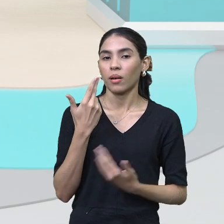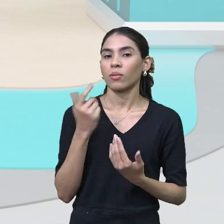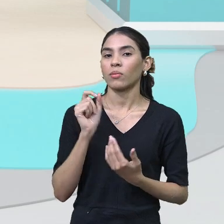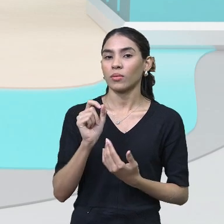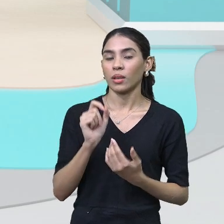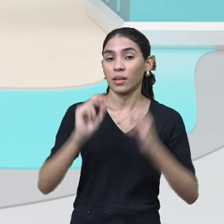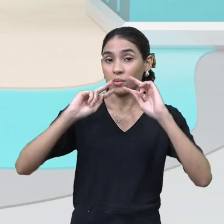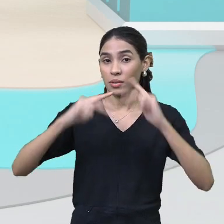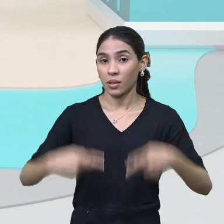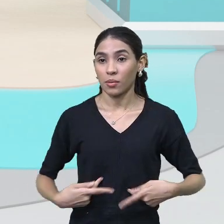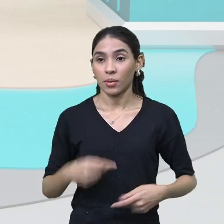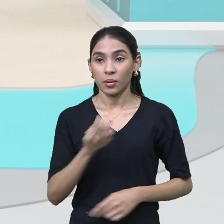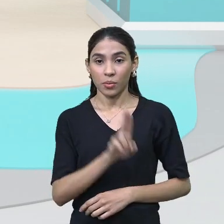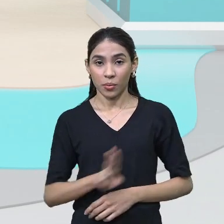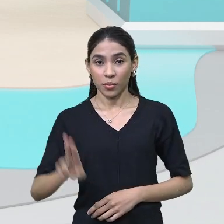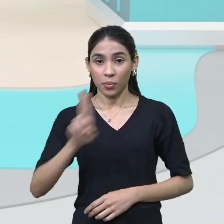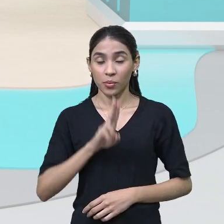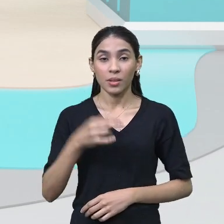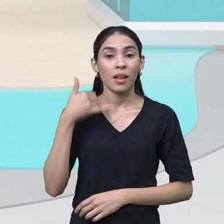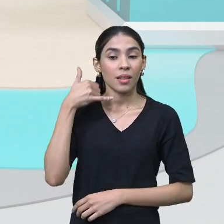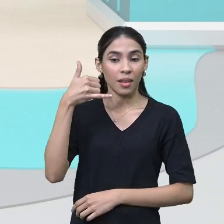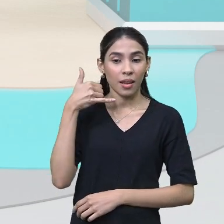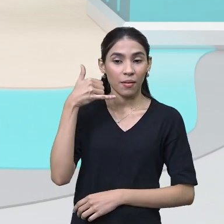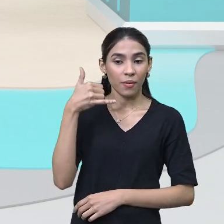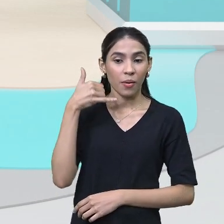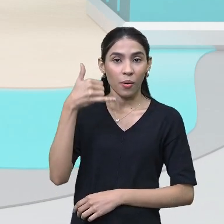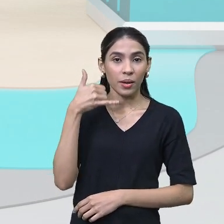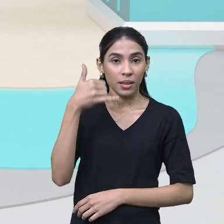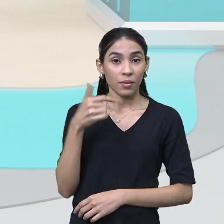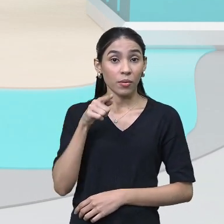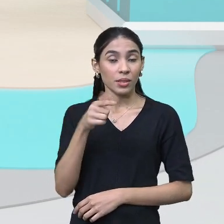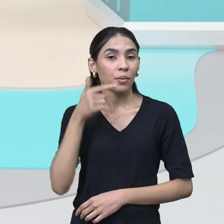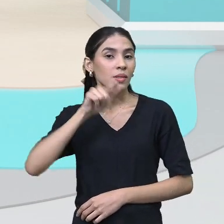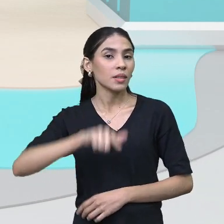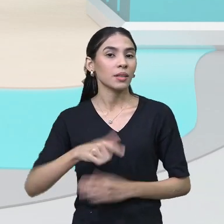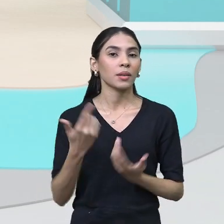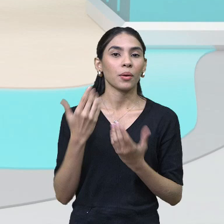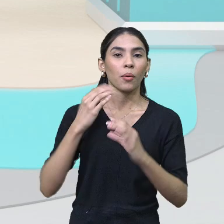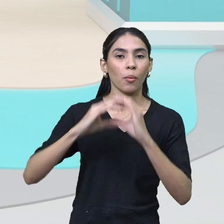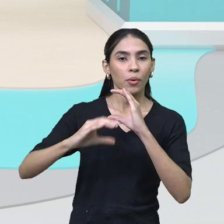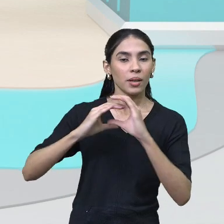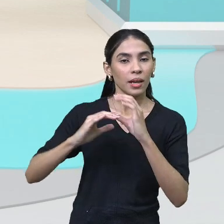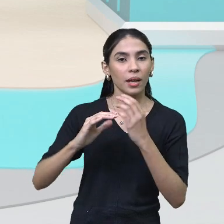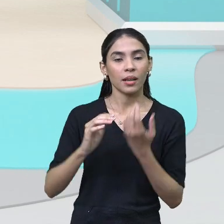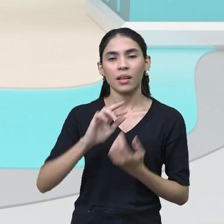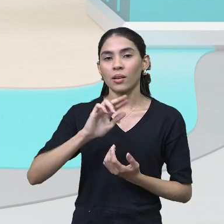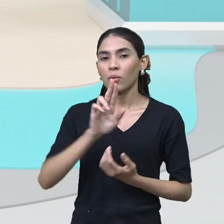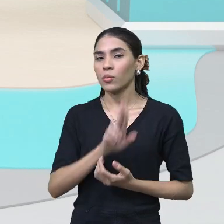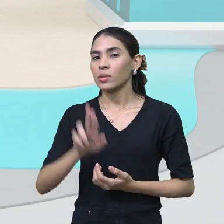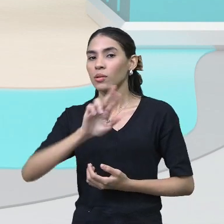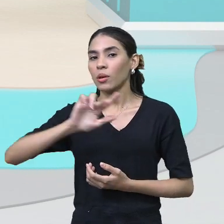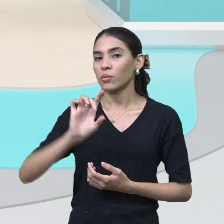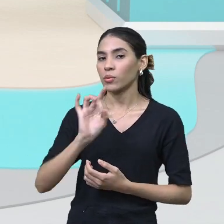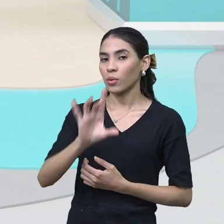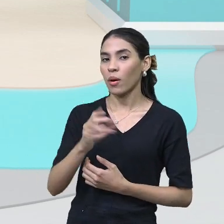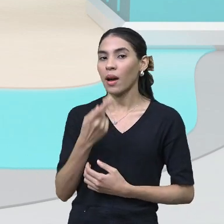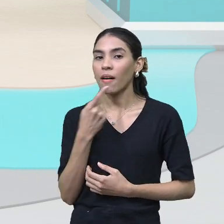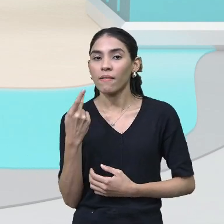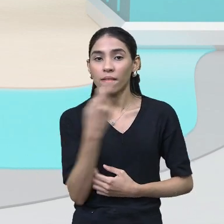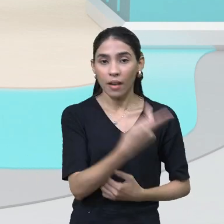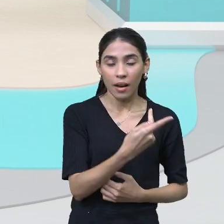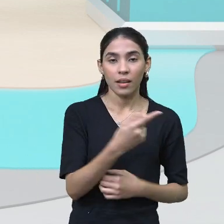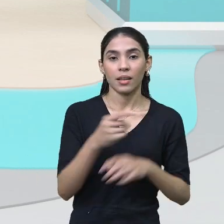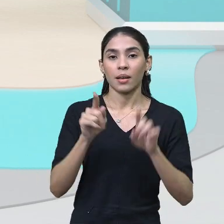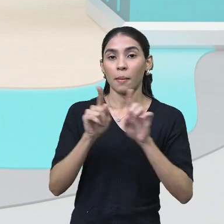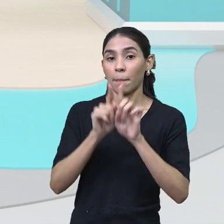humano utilize o telefone para se comunicar, utilizando não somente a fala, como